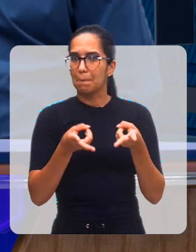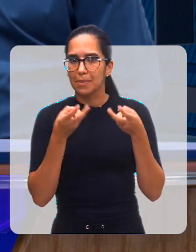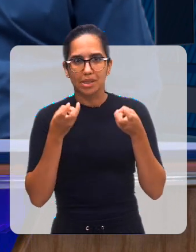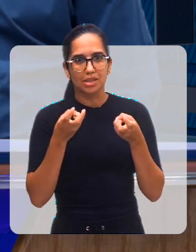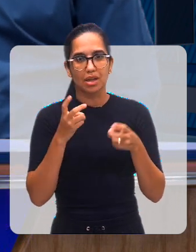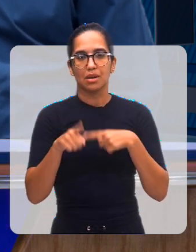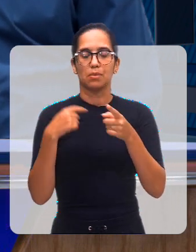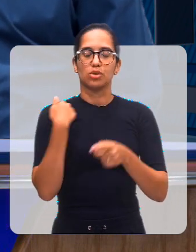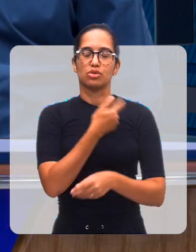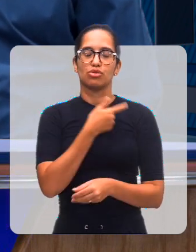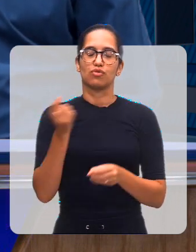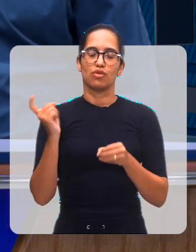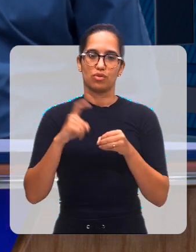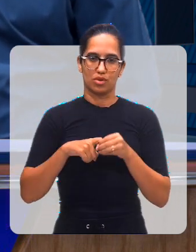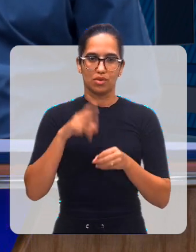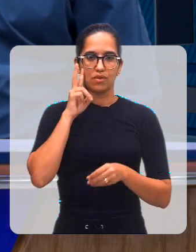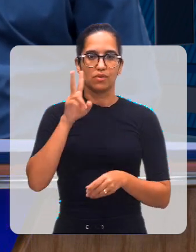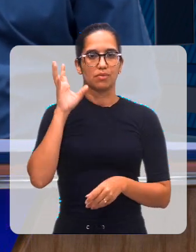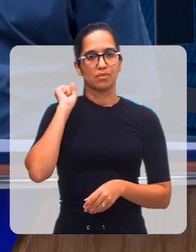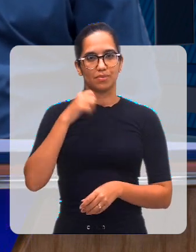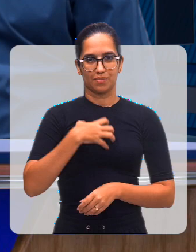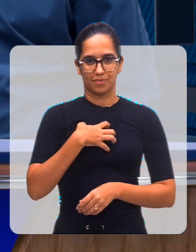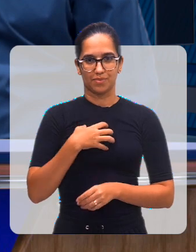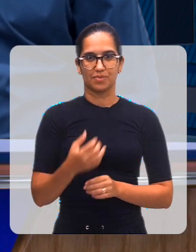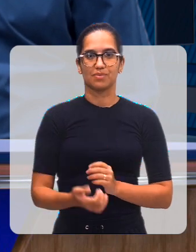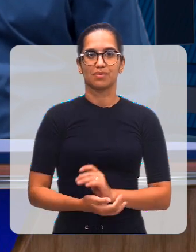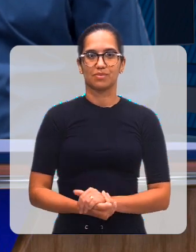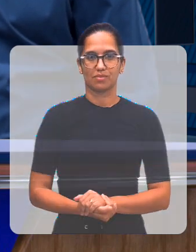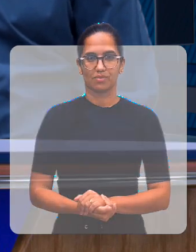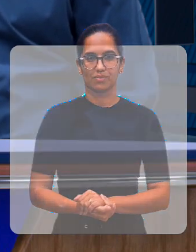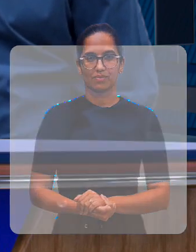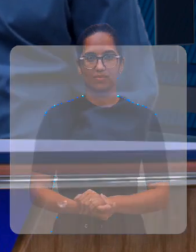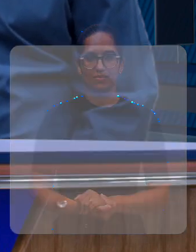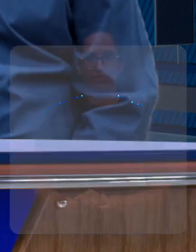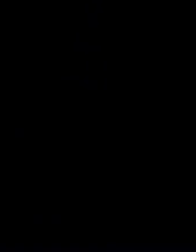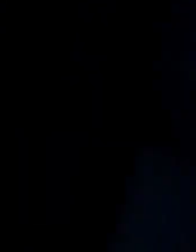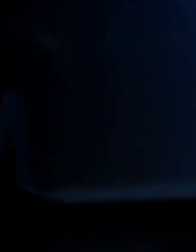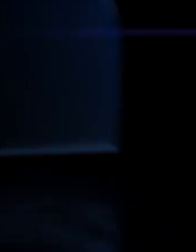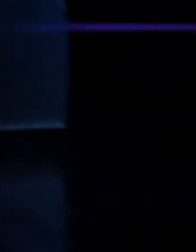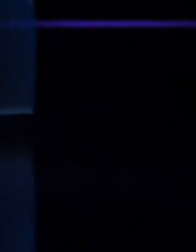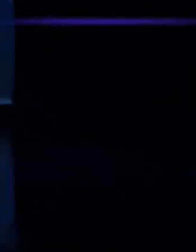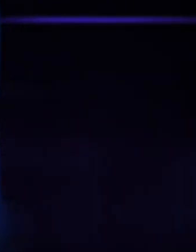família não consegue. Daqui a pouquinho estamos de volta no Vê, Ouvir, Sentir.